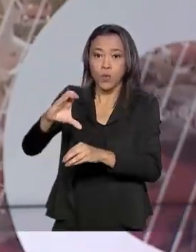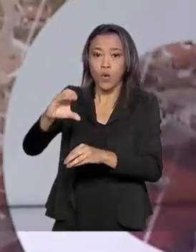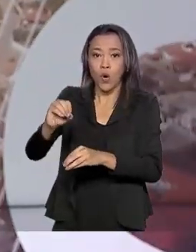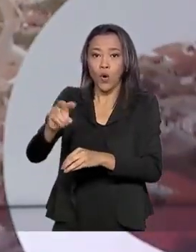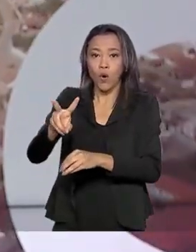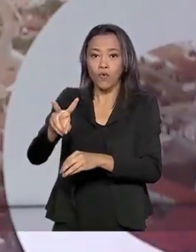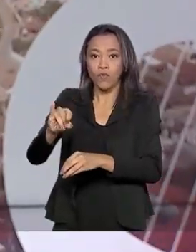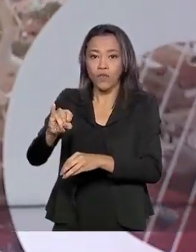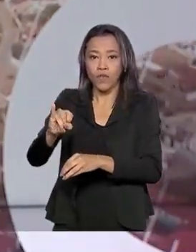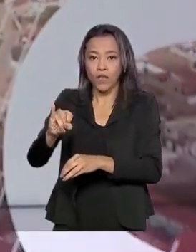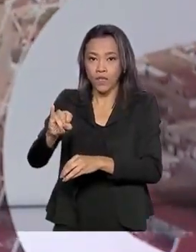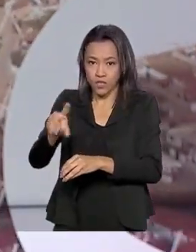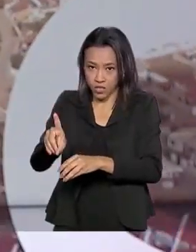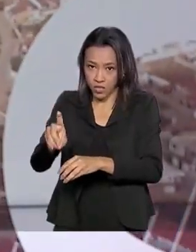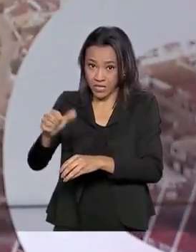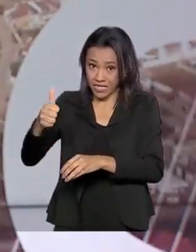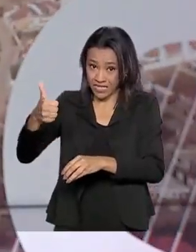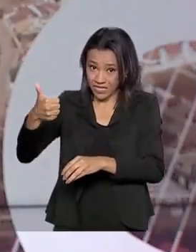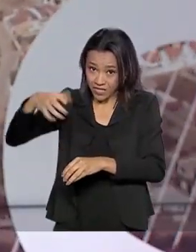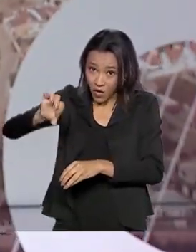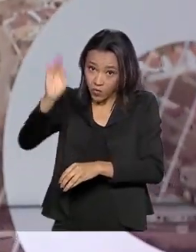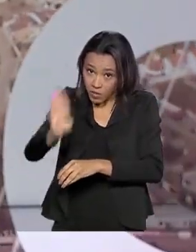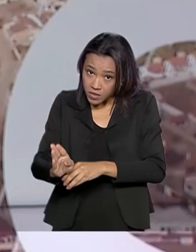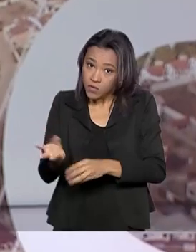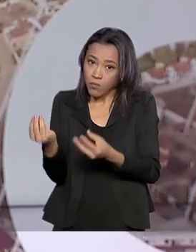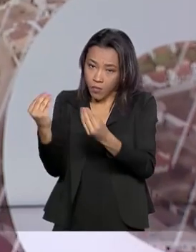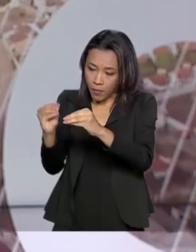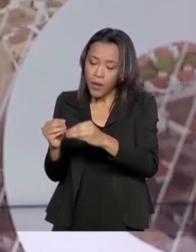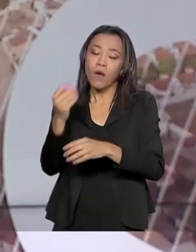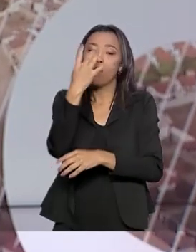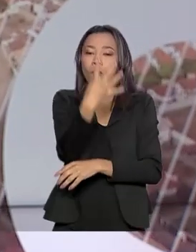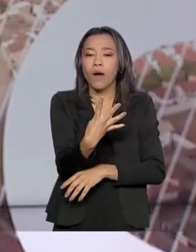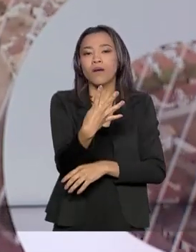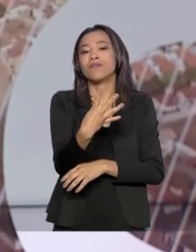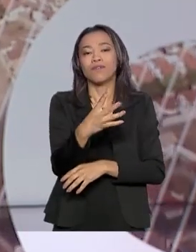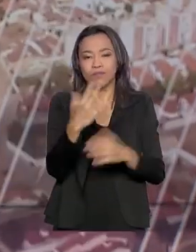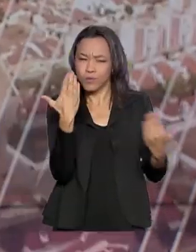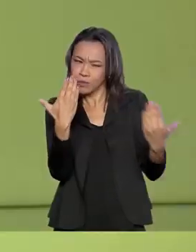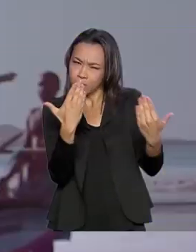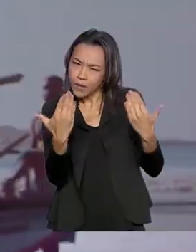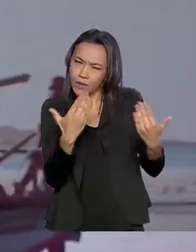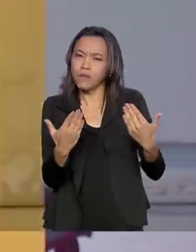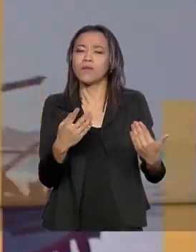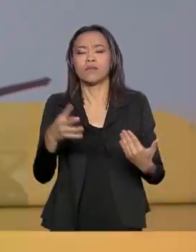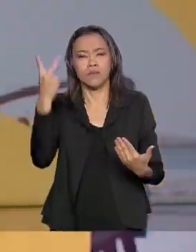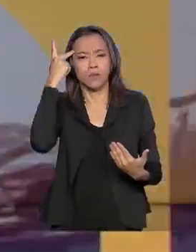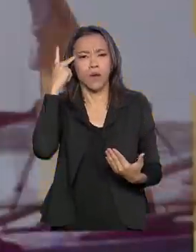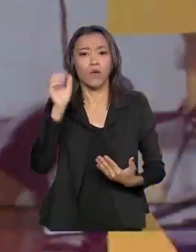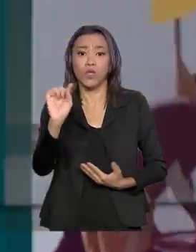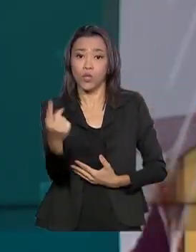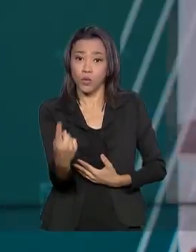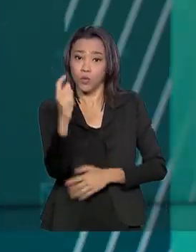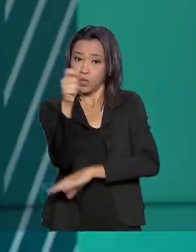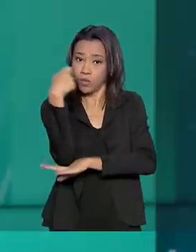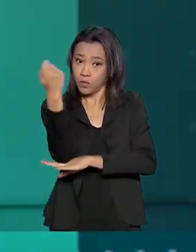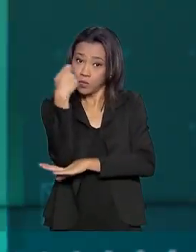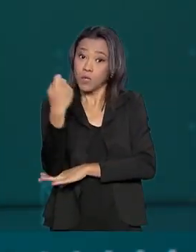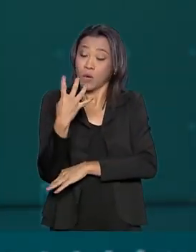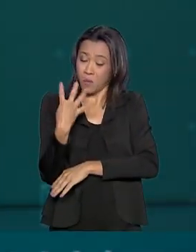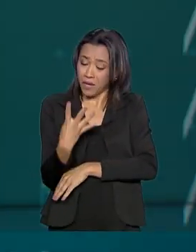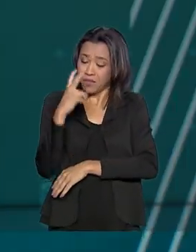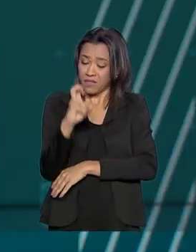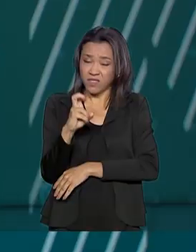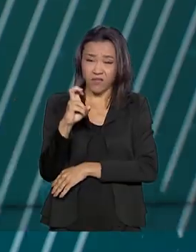São cinco agora os casos suspeitos, quatro no estado de São Paulo e um no Rio Grande do Sul. 45 casos foram